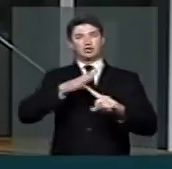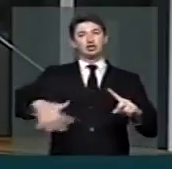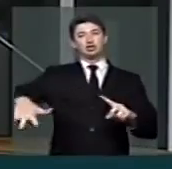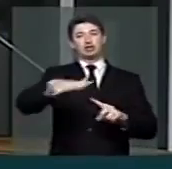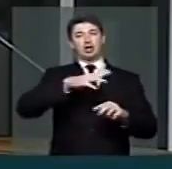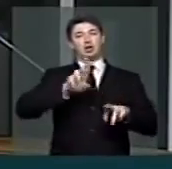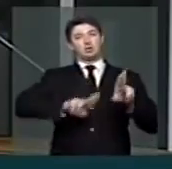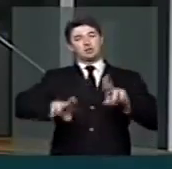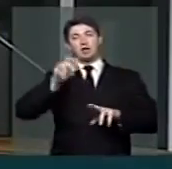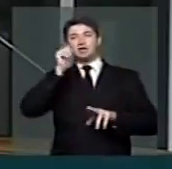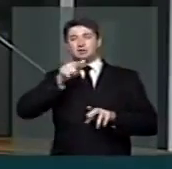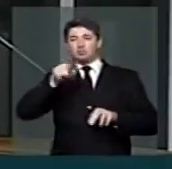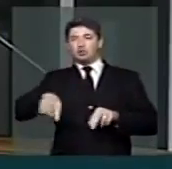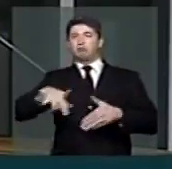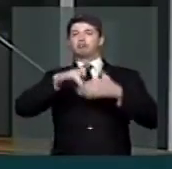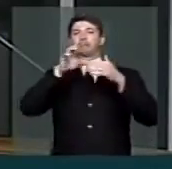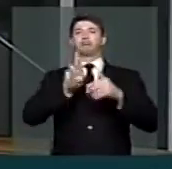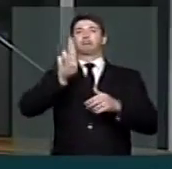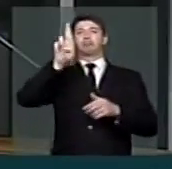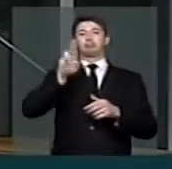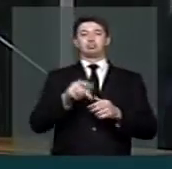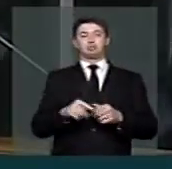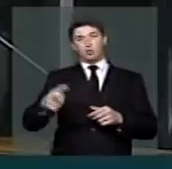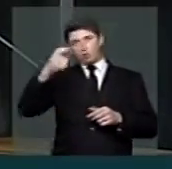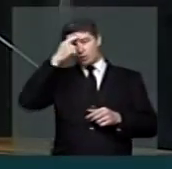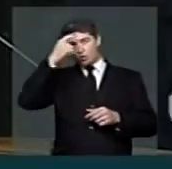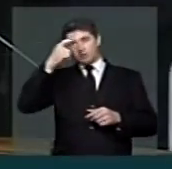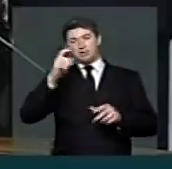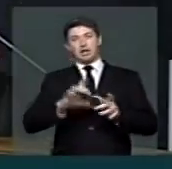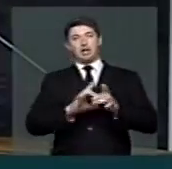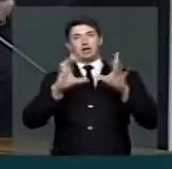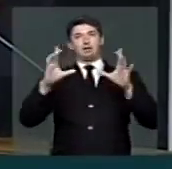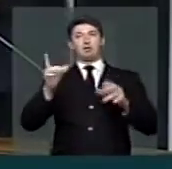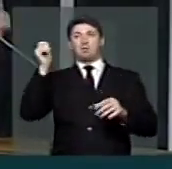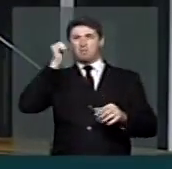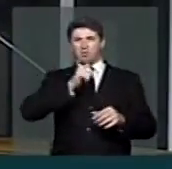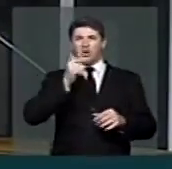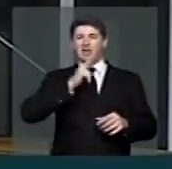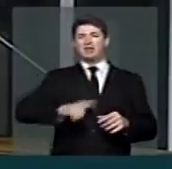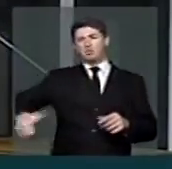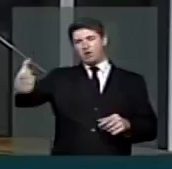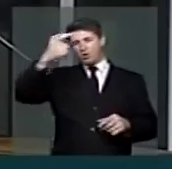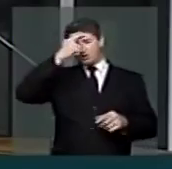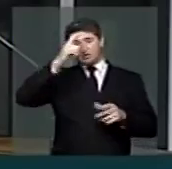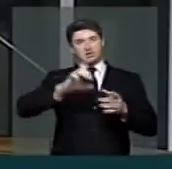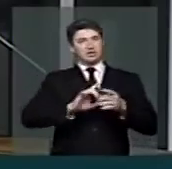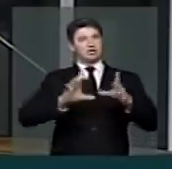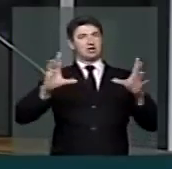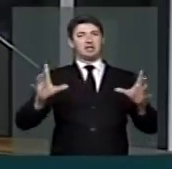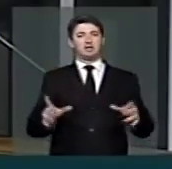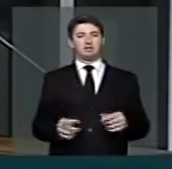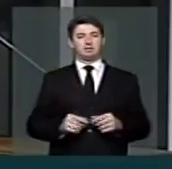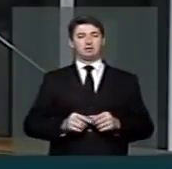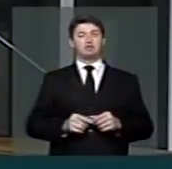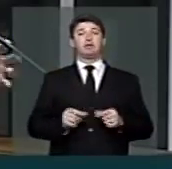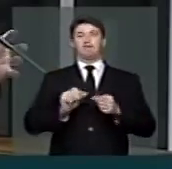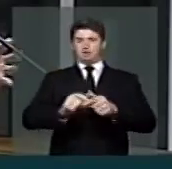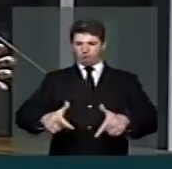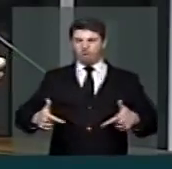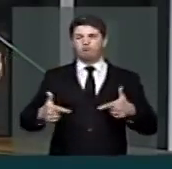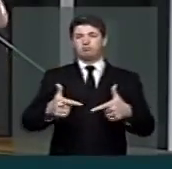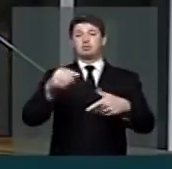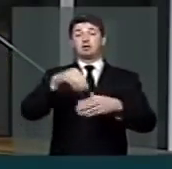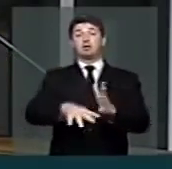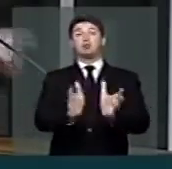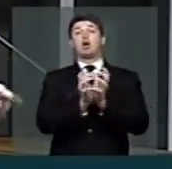a partir da formação dessas lideranças, com ciências livres, mulheres com ciências livres e que podem atuar dentro da